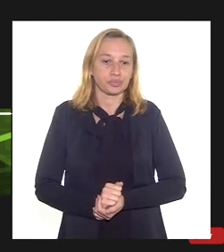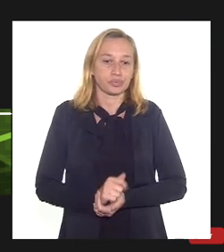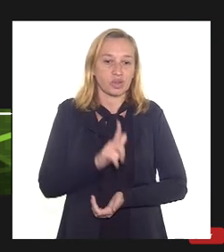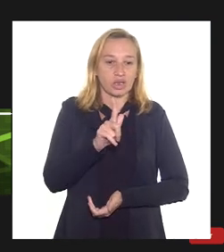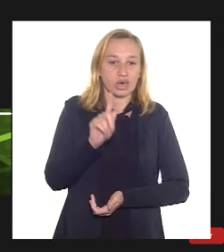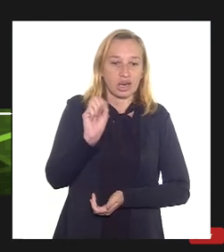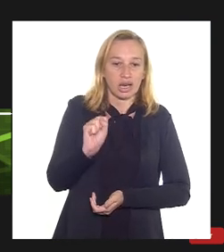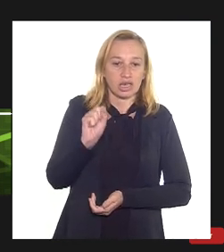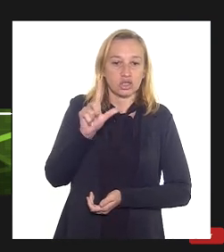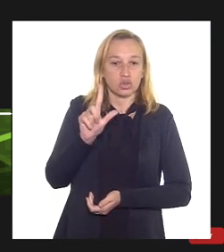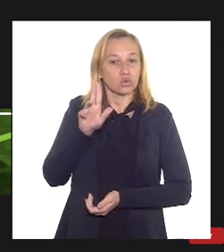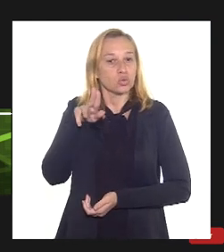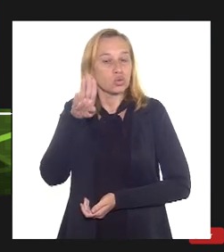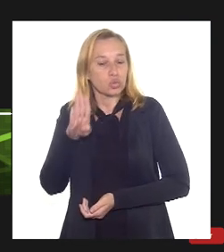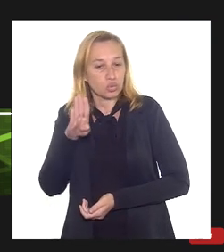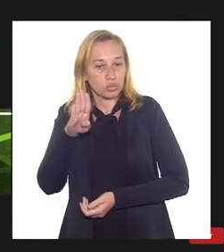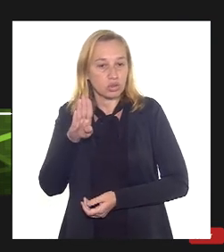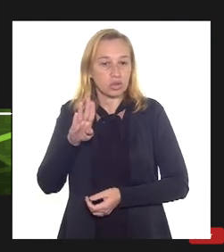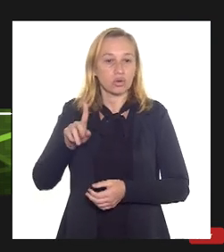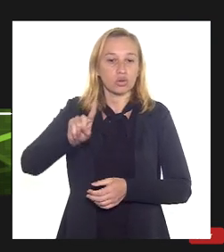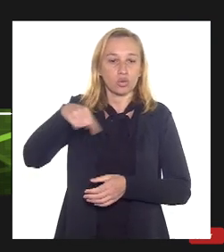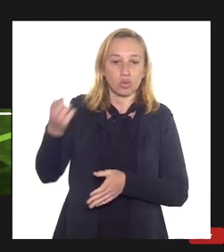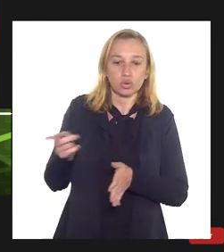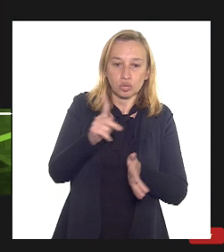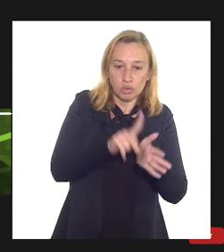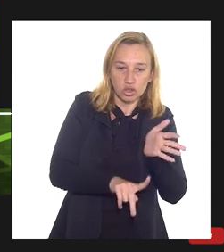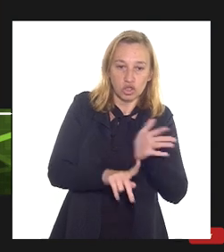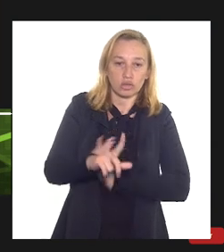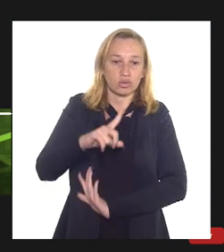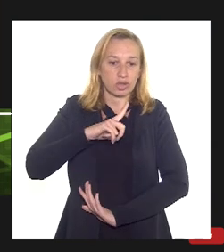além da planta de processamento, também contar com outros projetos dessa natureza.